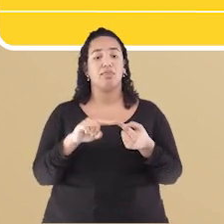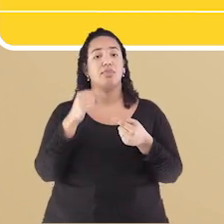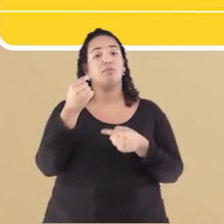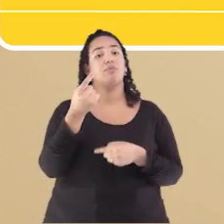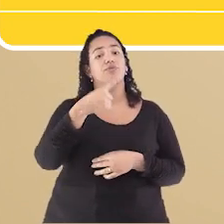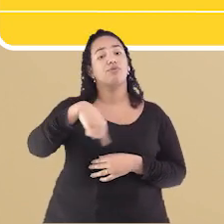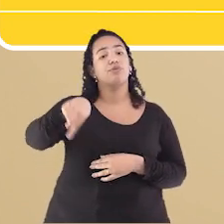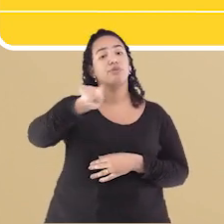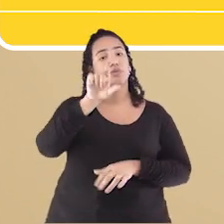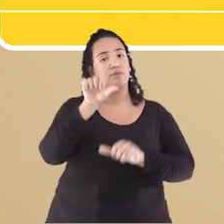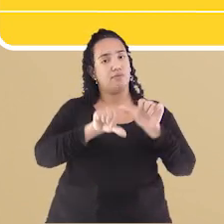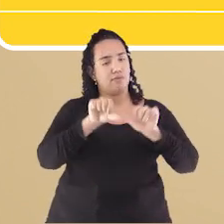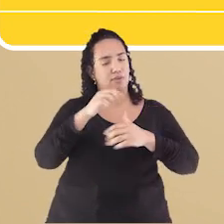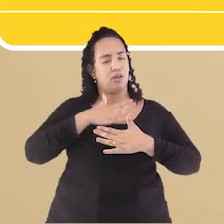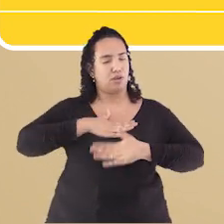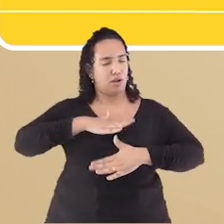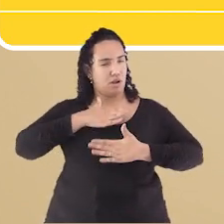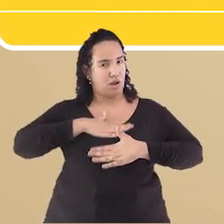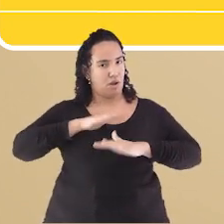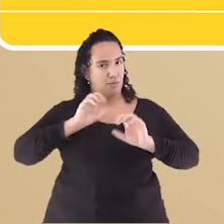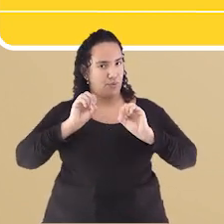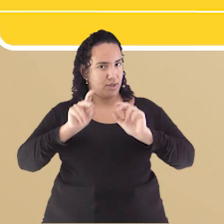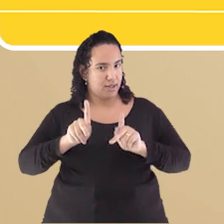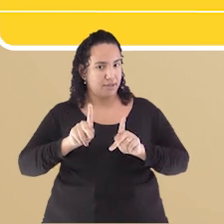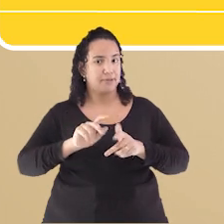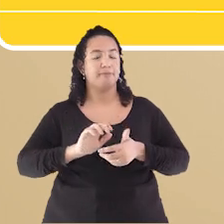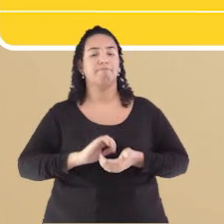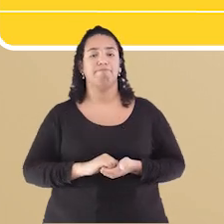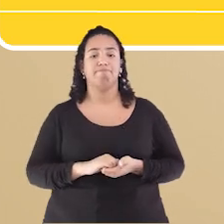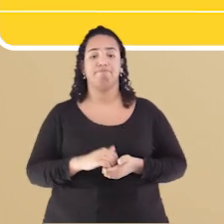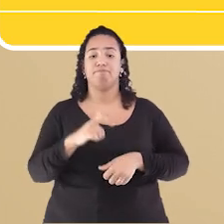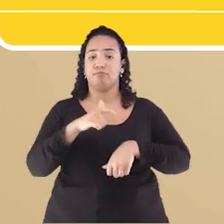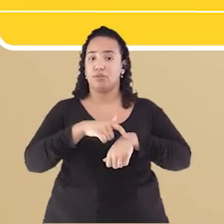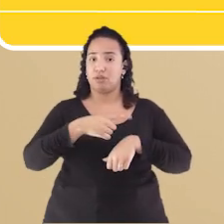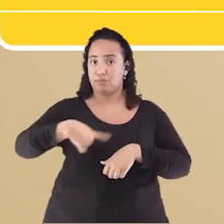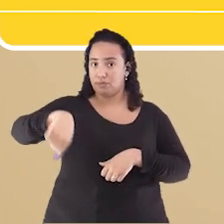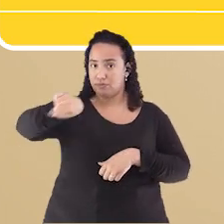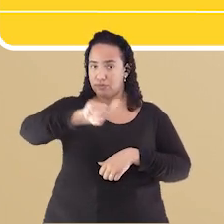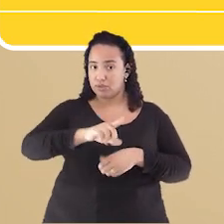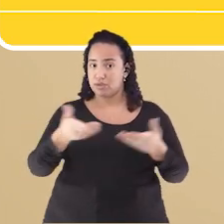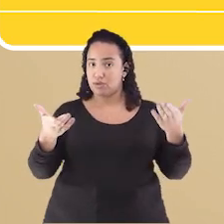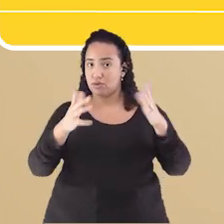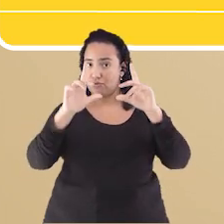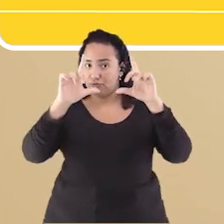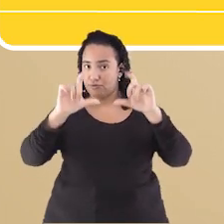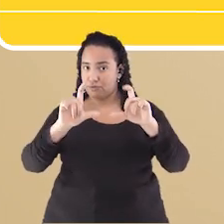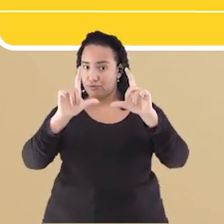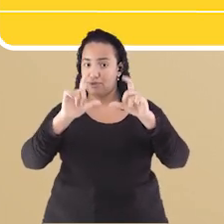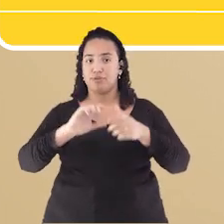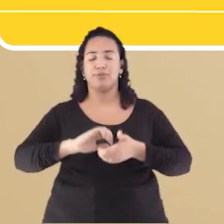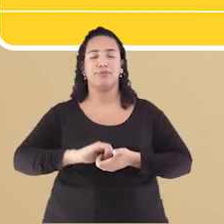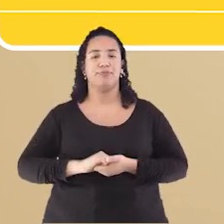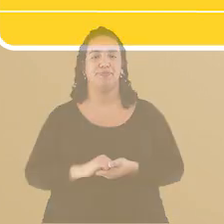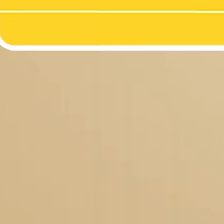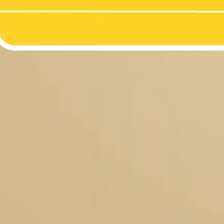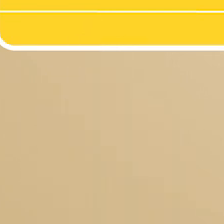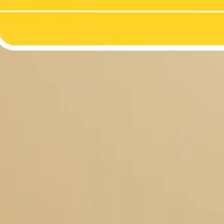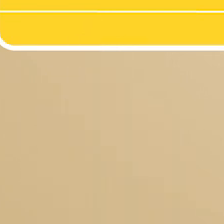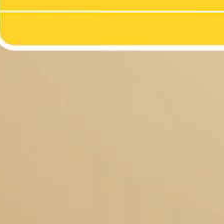calma Essa tirinha Do Armandinho Vou dar um tempo Para que você Tire a foto Cronômetro Na tela